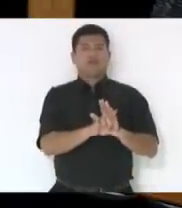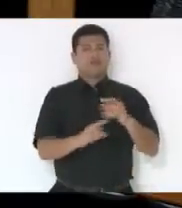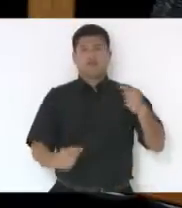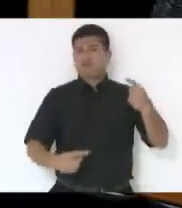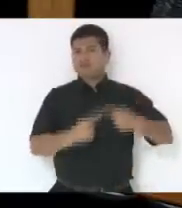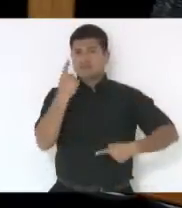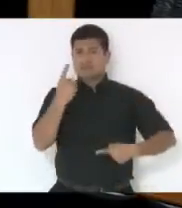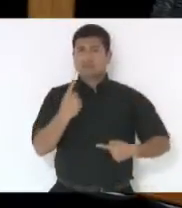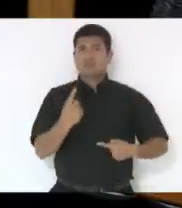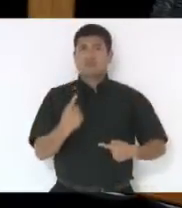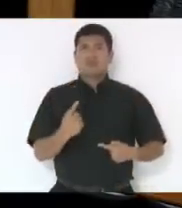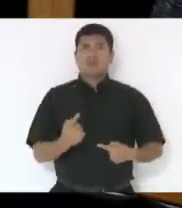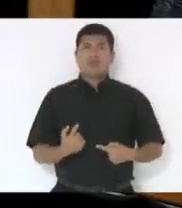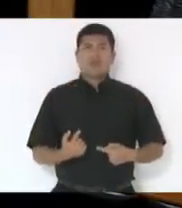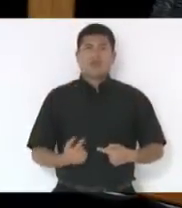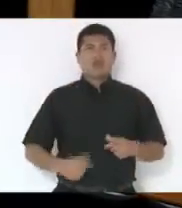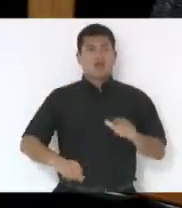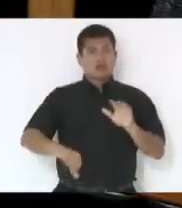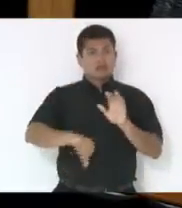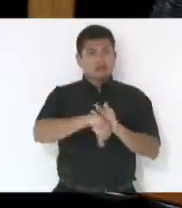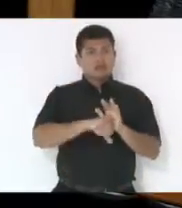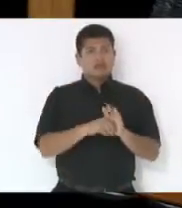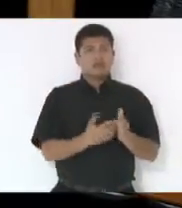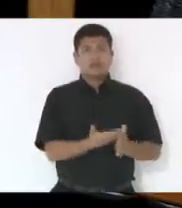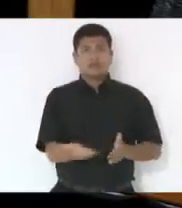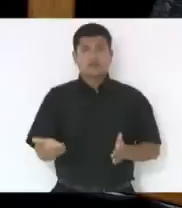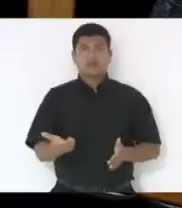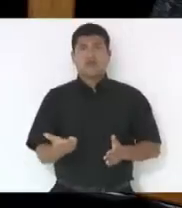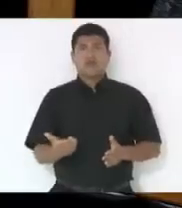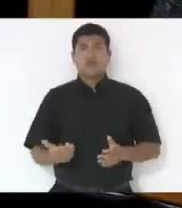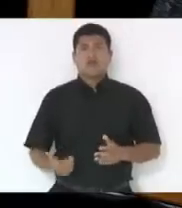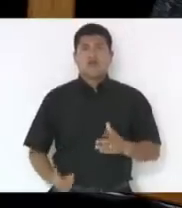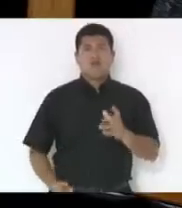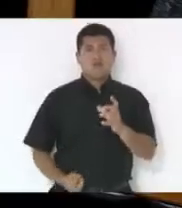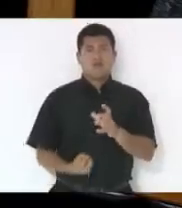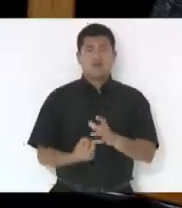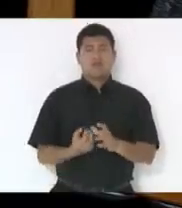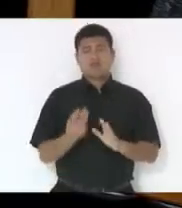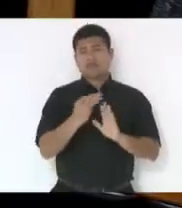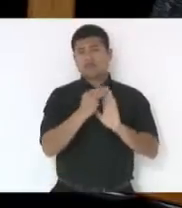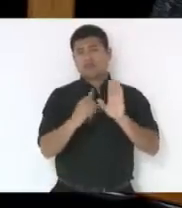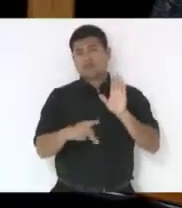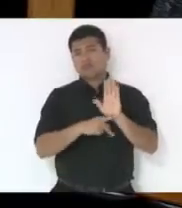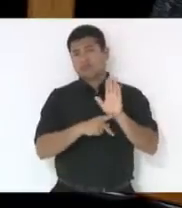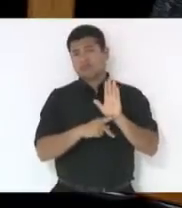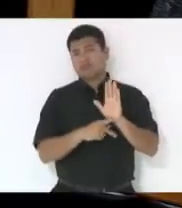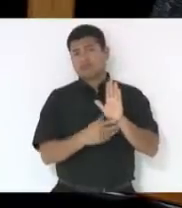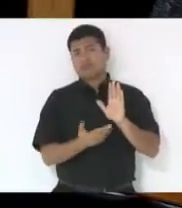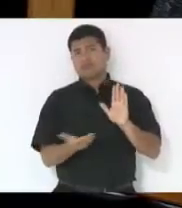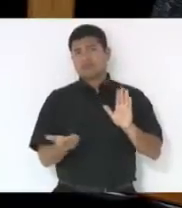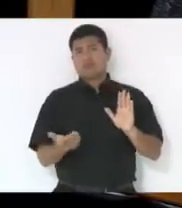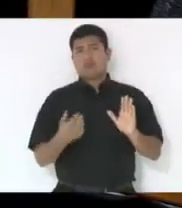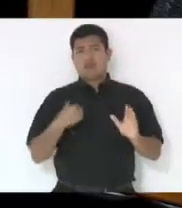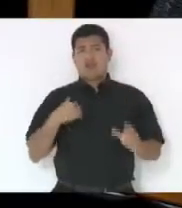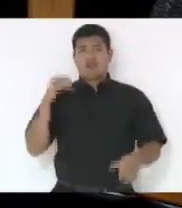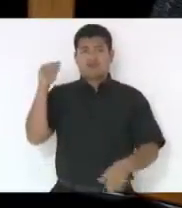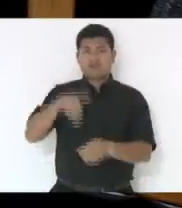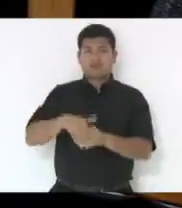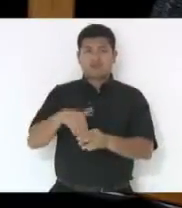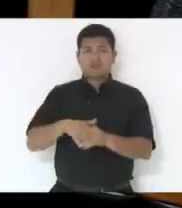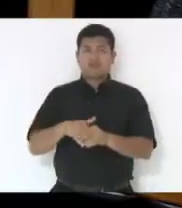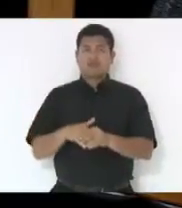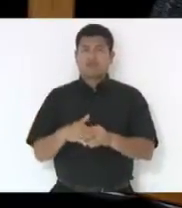enfim, vem com origens, vícios de origens, por mais que seja uma medida provisória. Mas, mesmo assim, eu voto a favor Cobalquine,